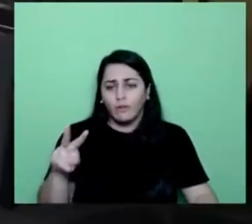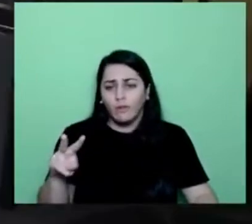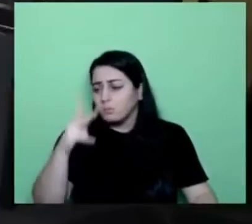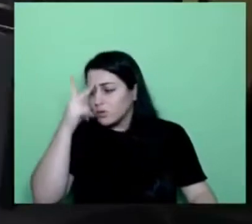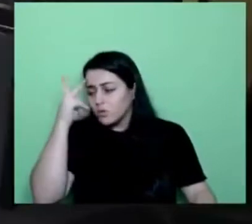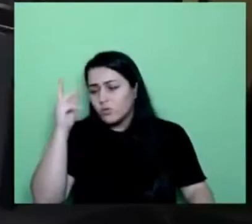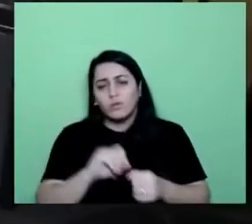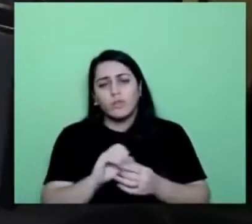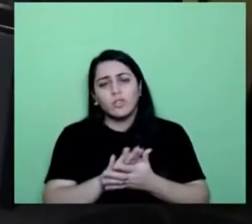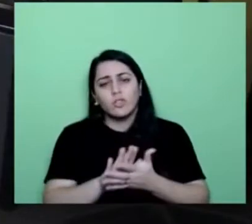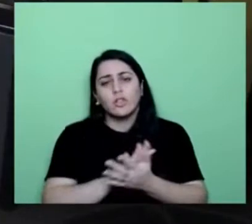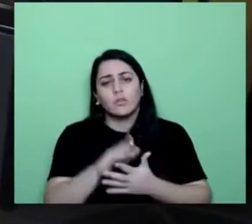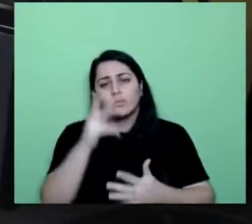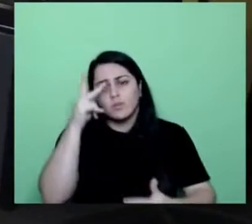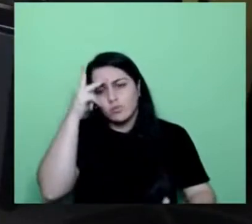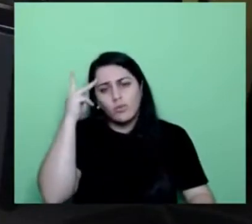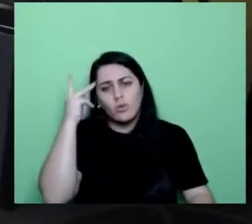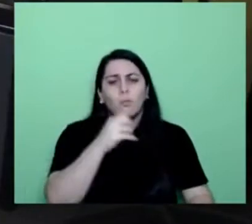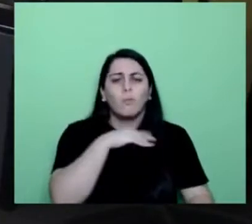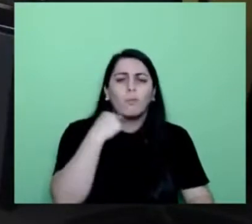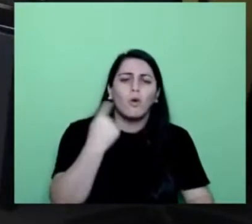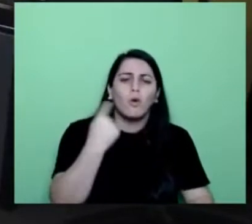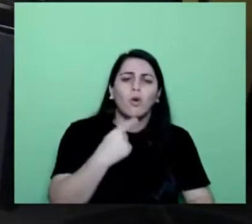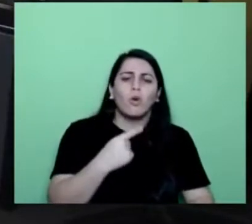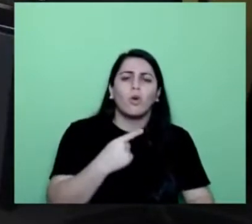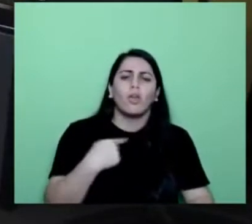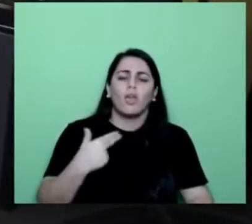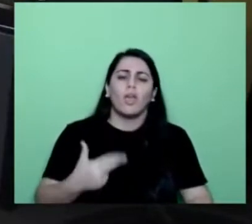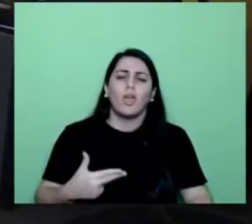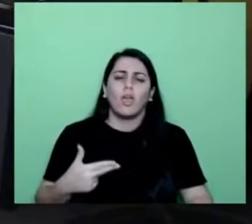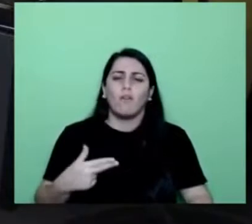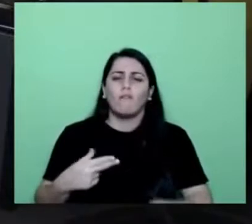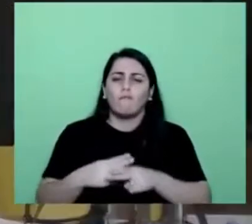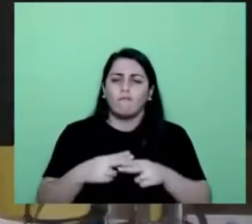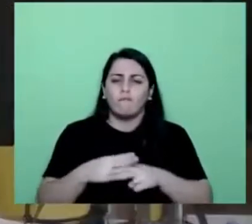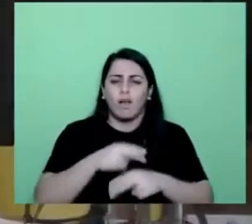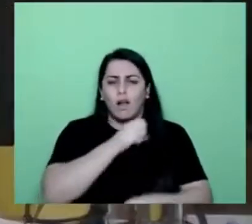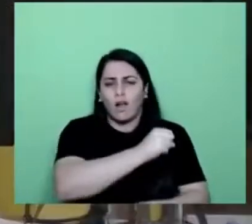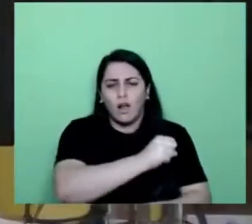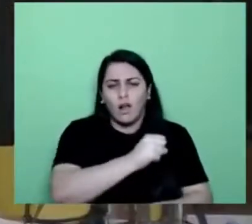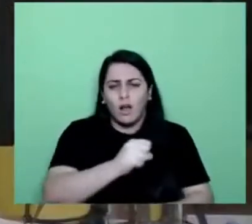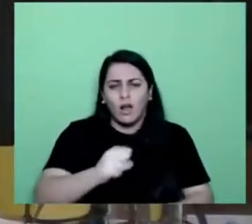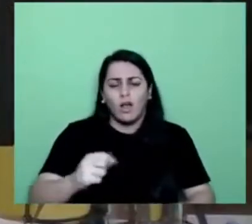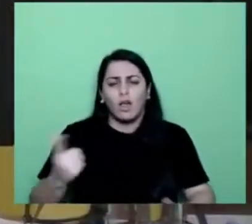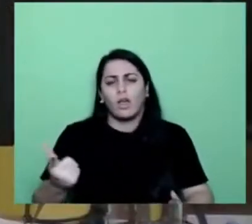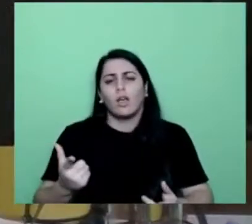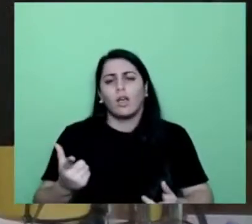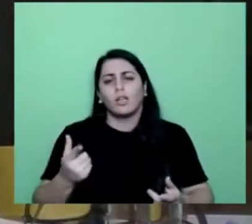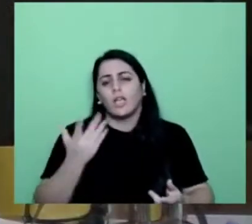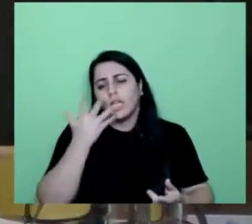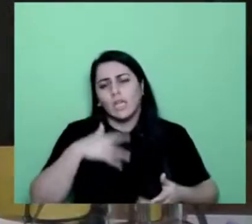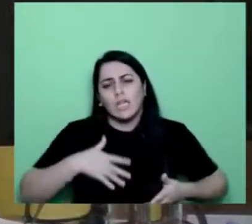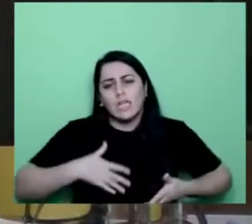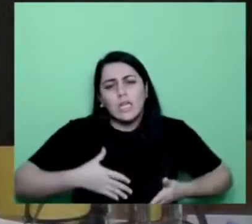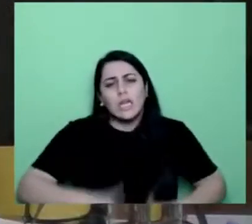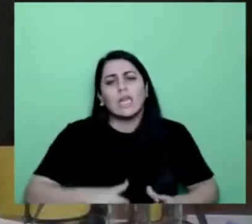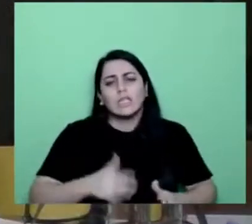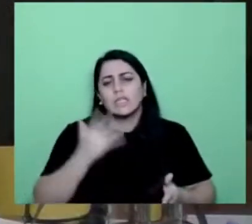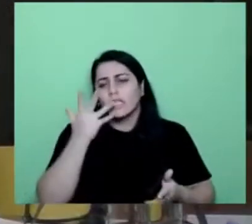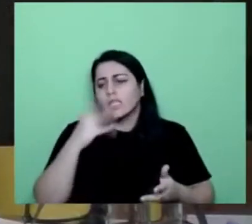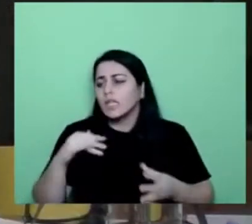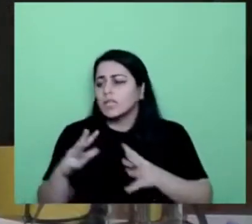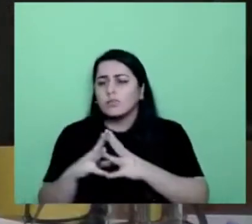é facada, é miséria, é bebê nascendo, é criança perdida. É um mapa da desgraça,